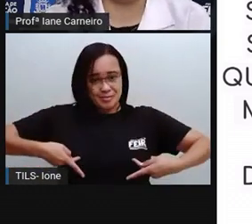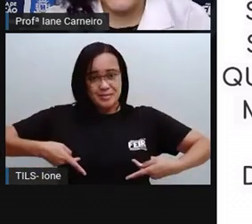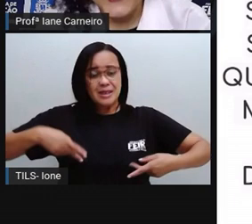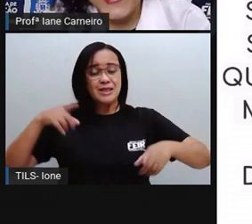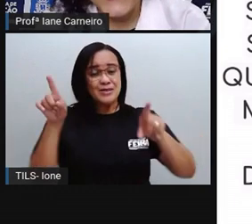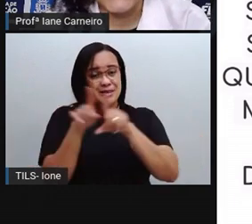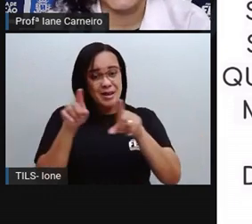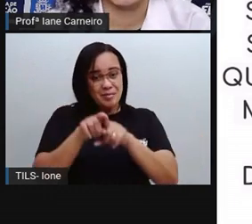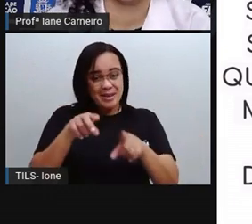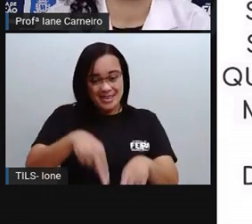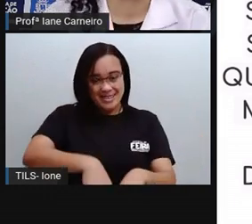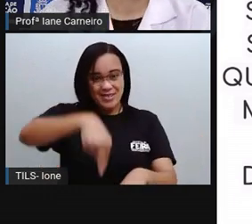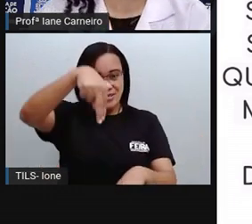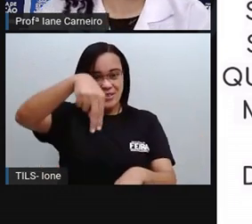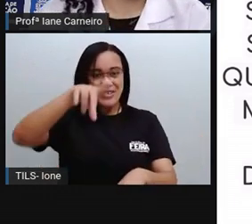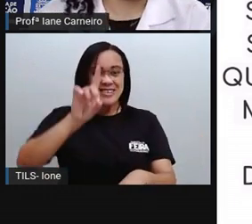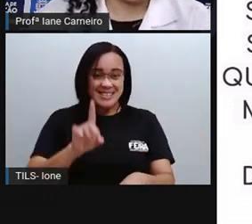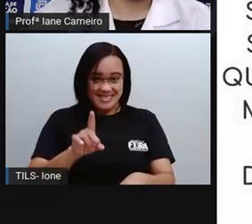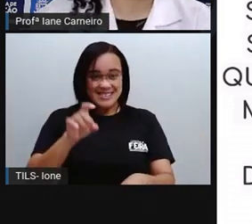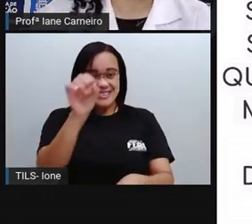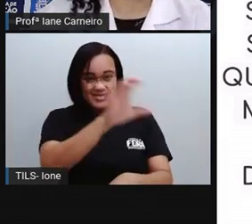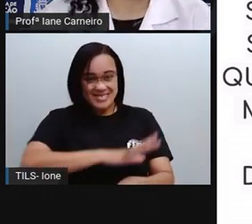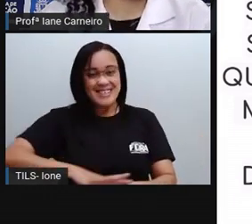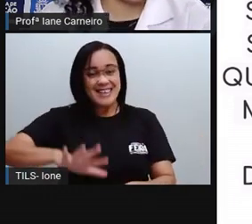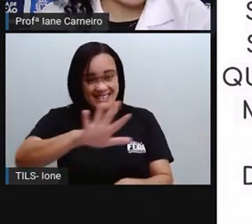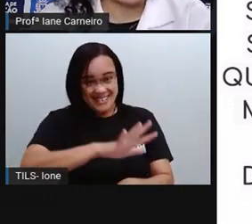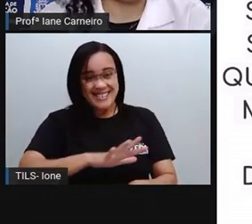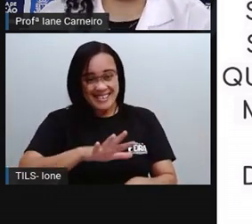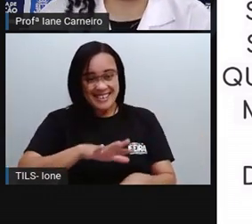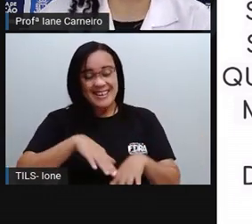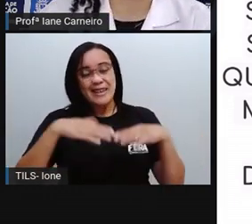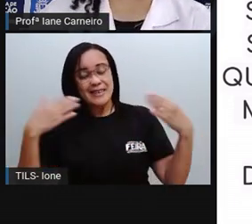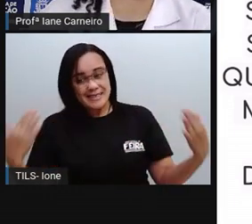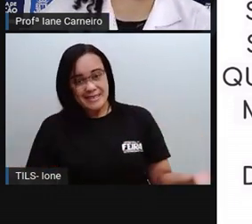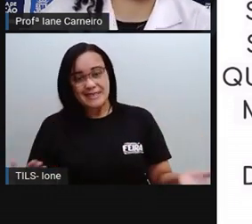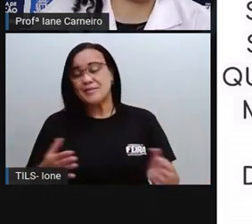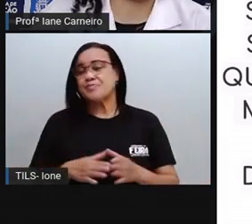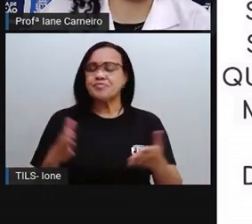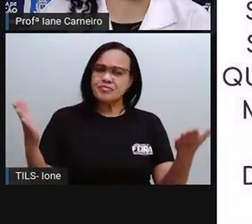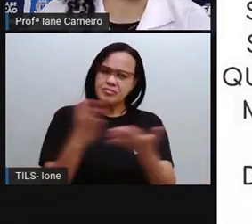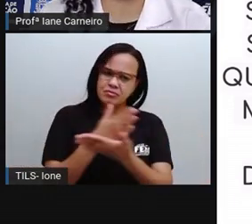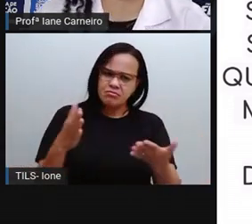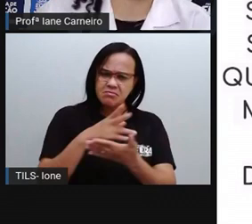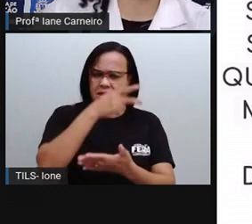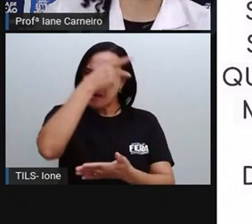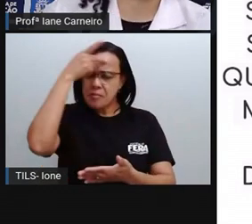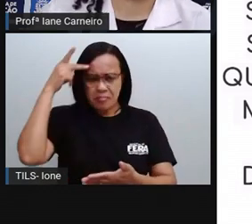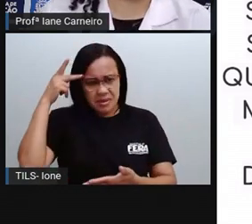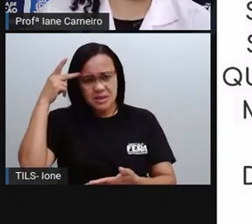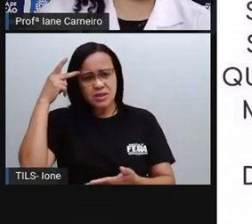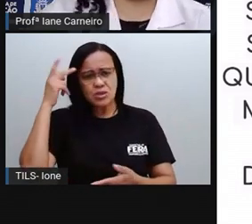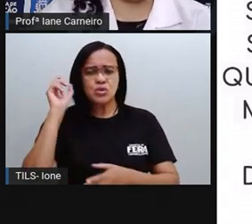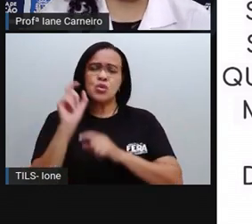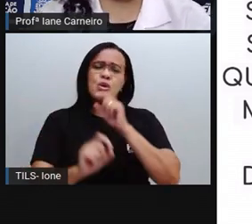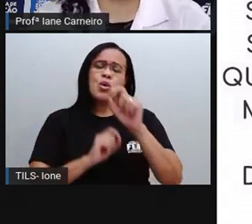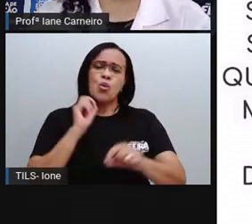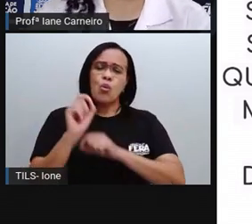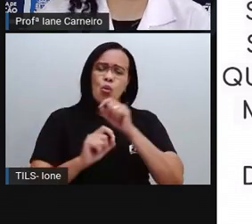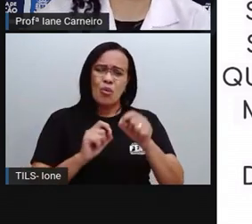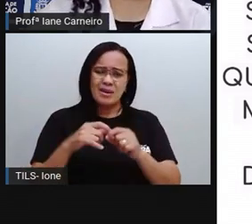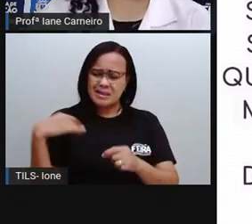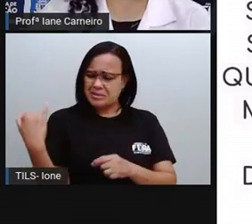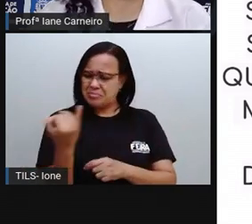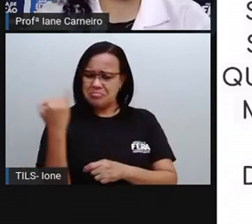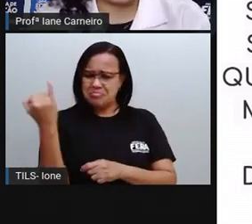nordestinos. E ele fala de algumas coisas que, pra algumas pessoas, né? Talvez não fosse importante,